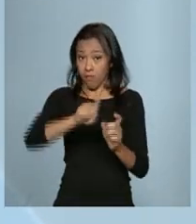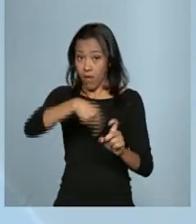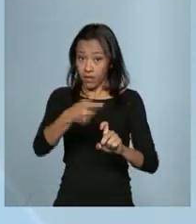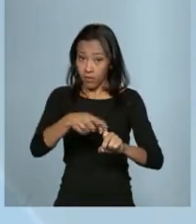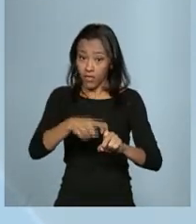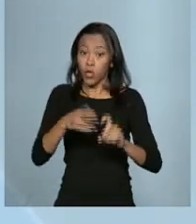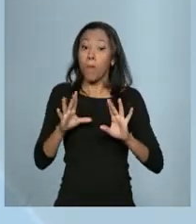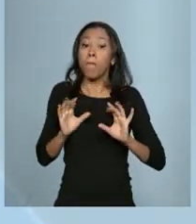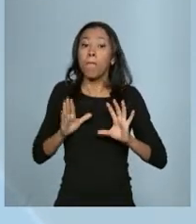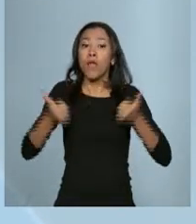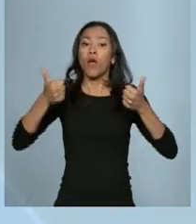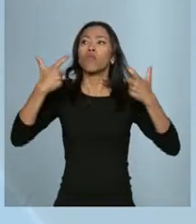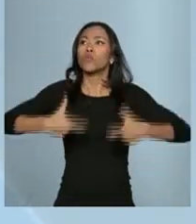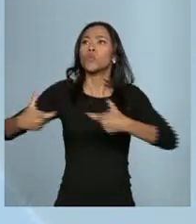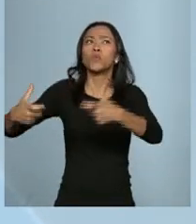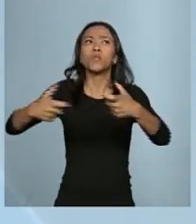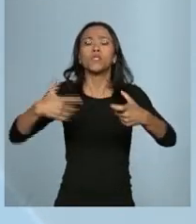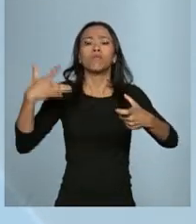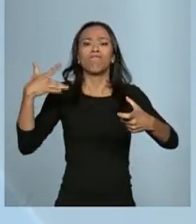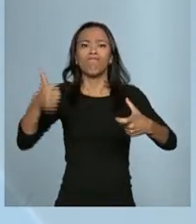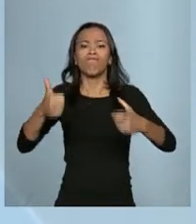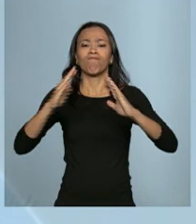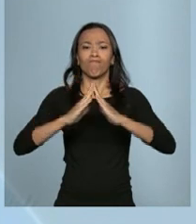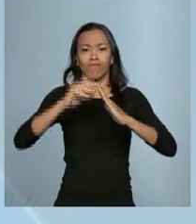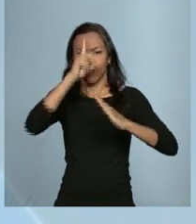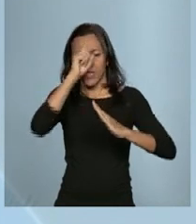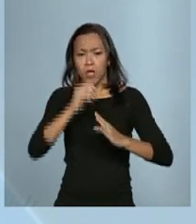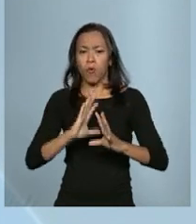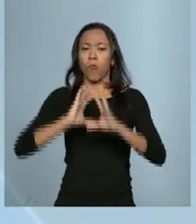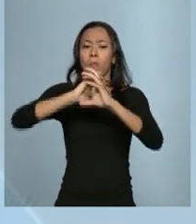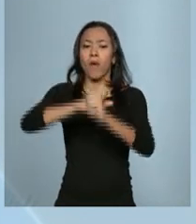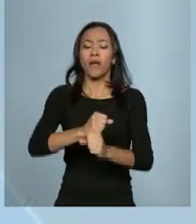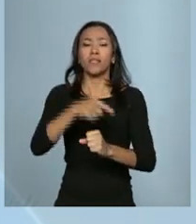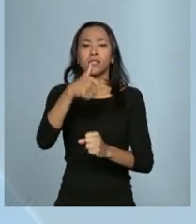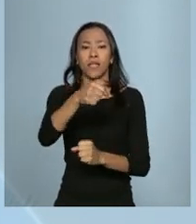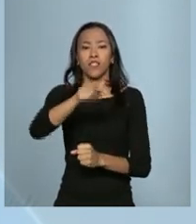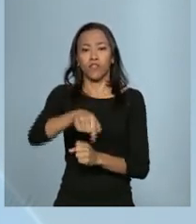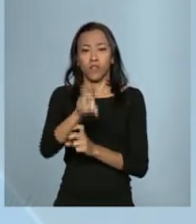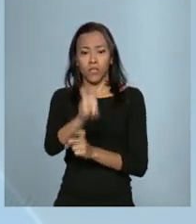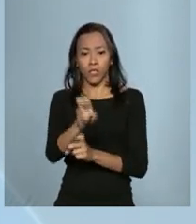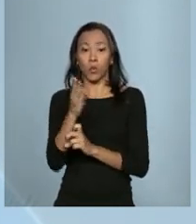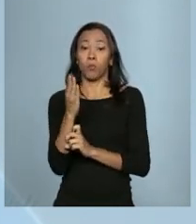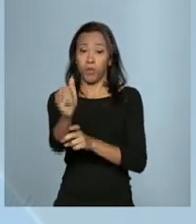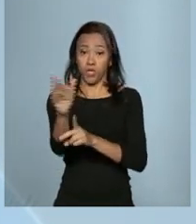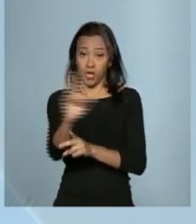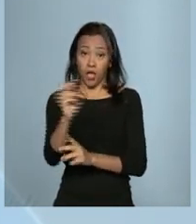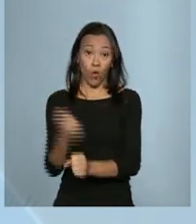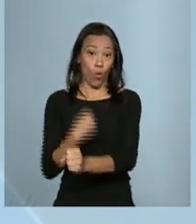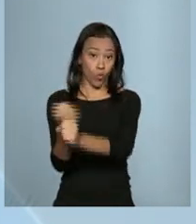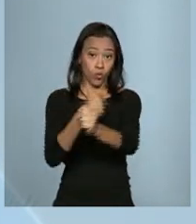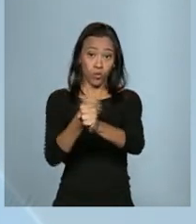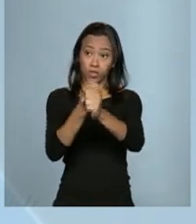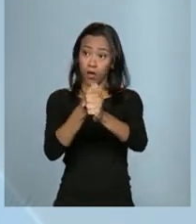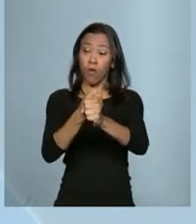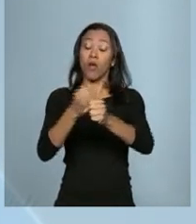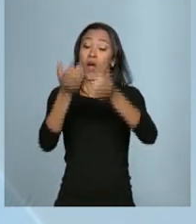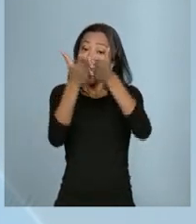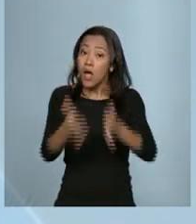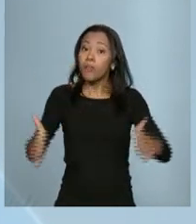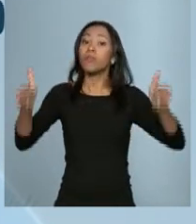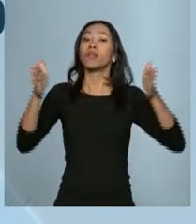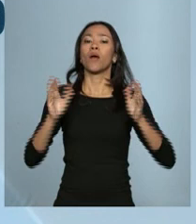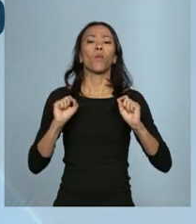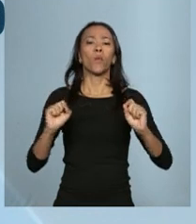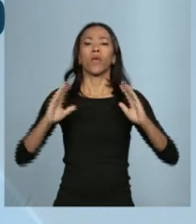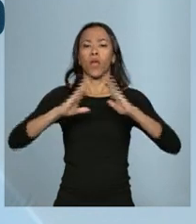infraestrutura de saúde, com investimentos de mais de R 7,5 bilhões para construção, ampliação e reforma de